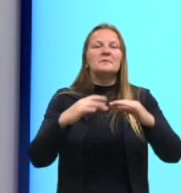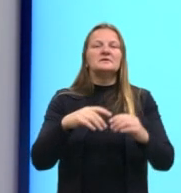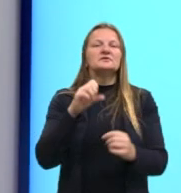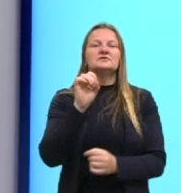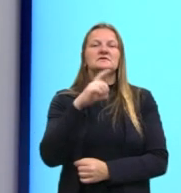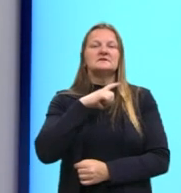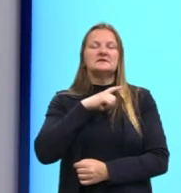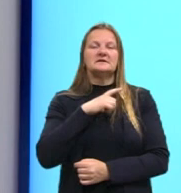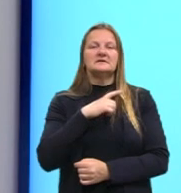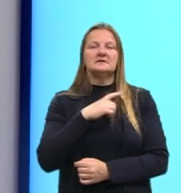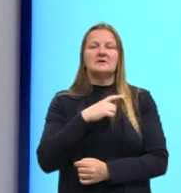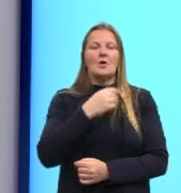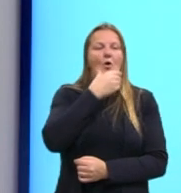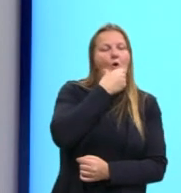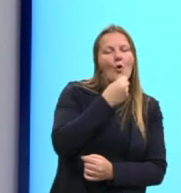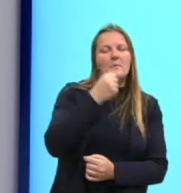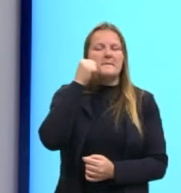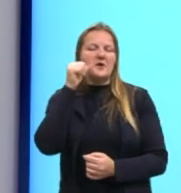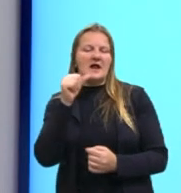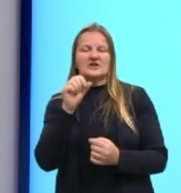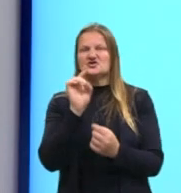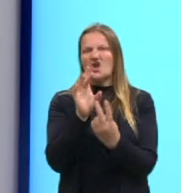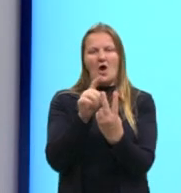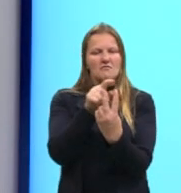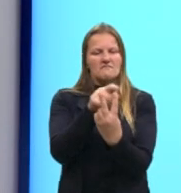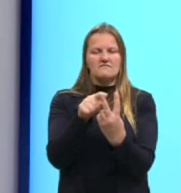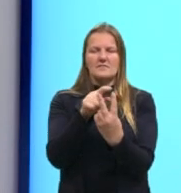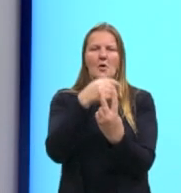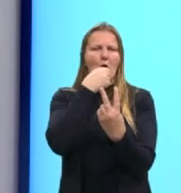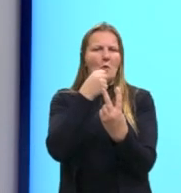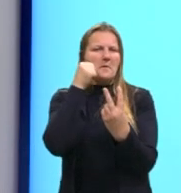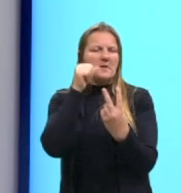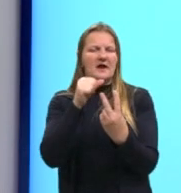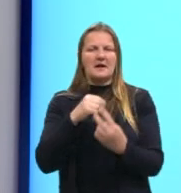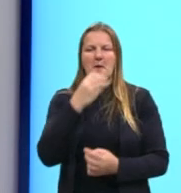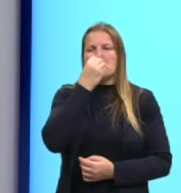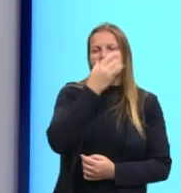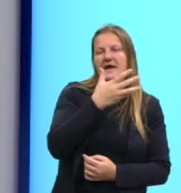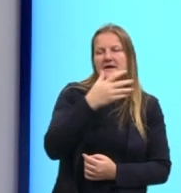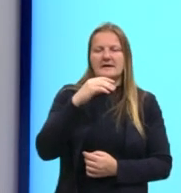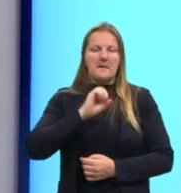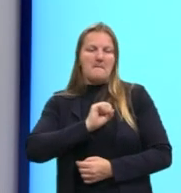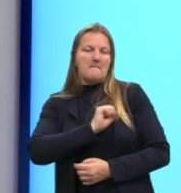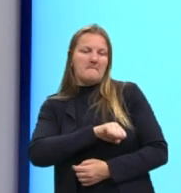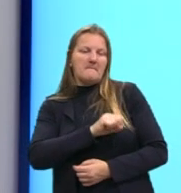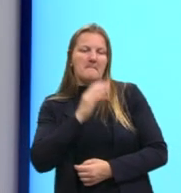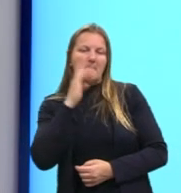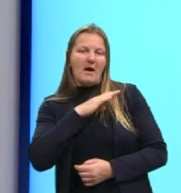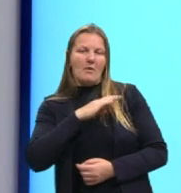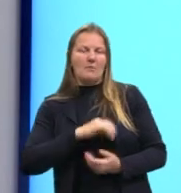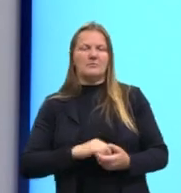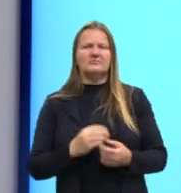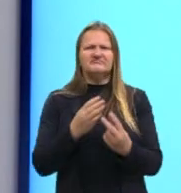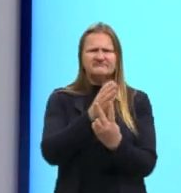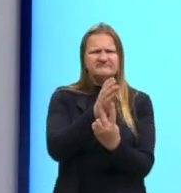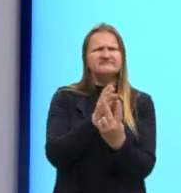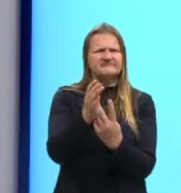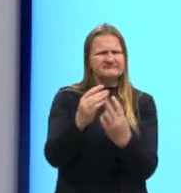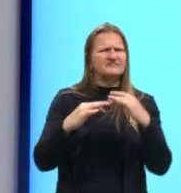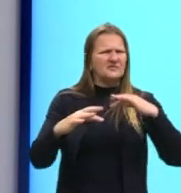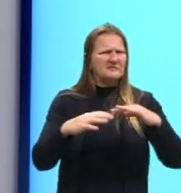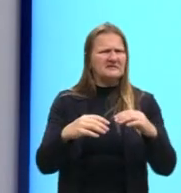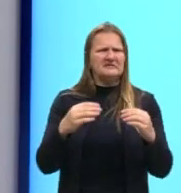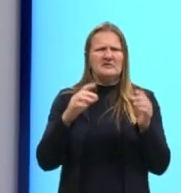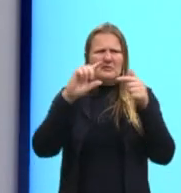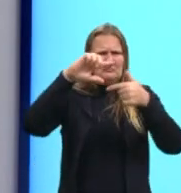homem e mulher. Só existe o bem ou o mal, etc. Esses são movimentos baseados